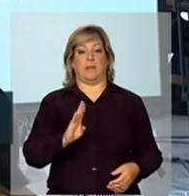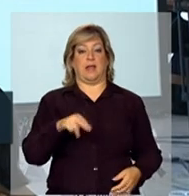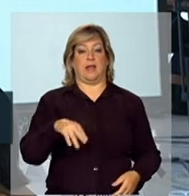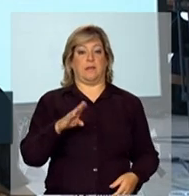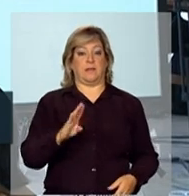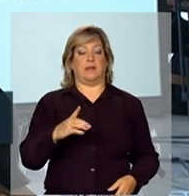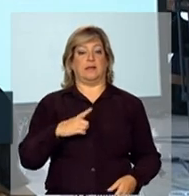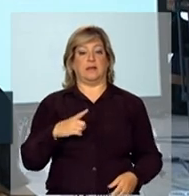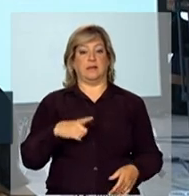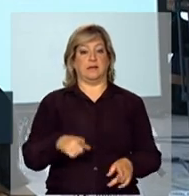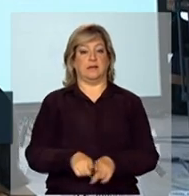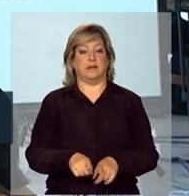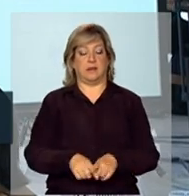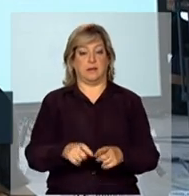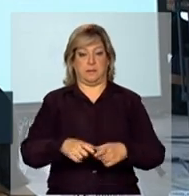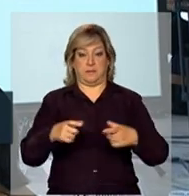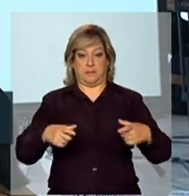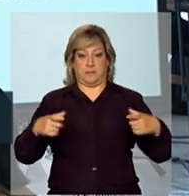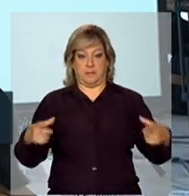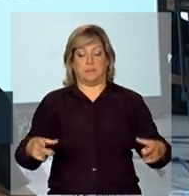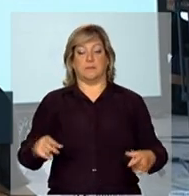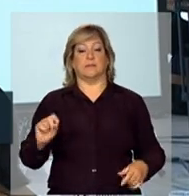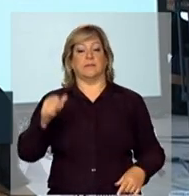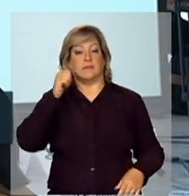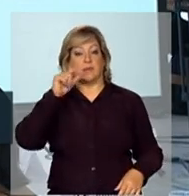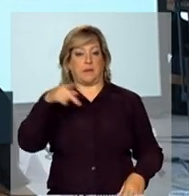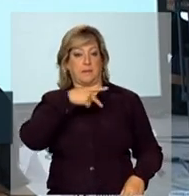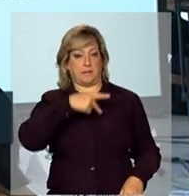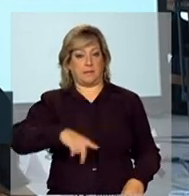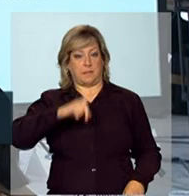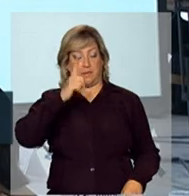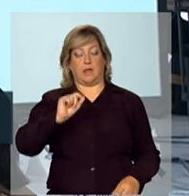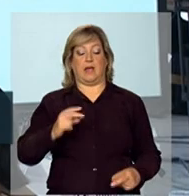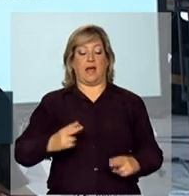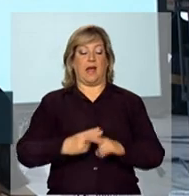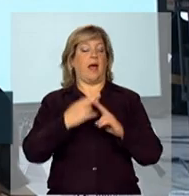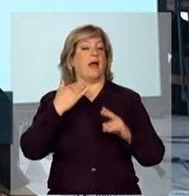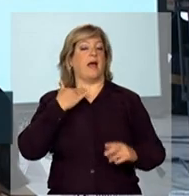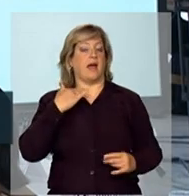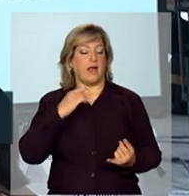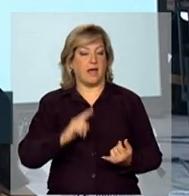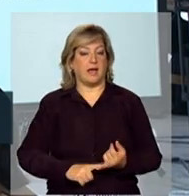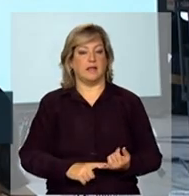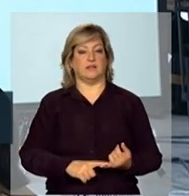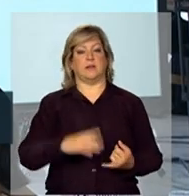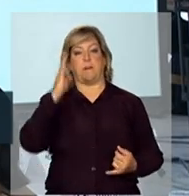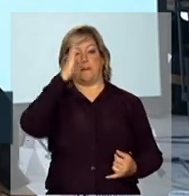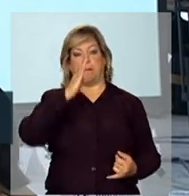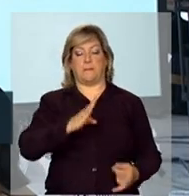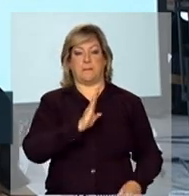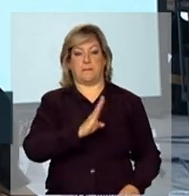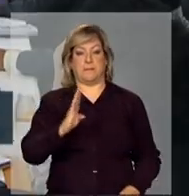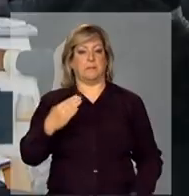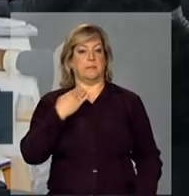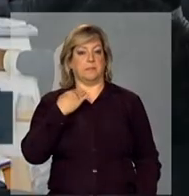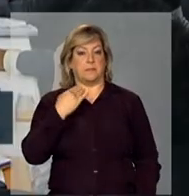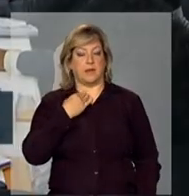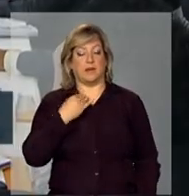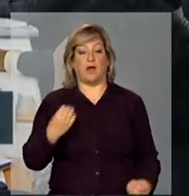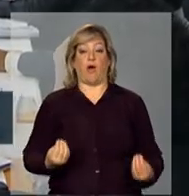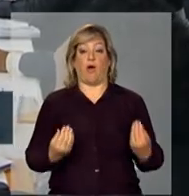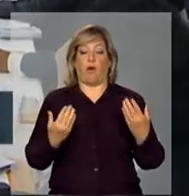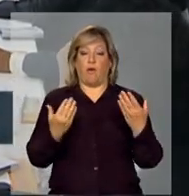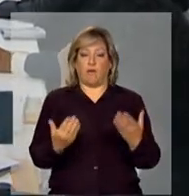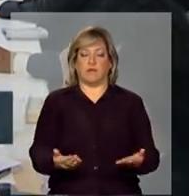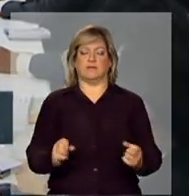ela foi ampliada, e a determinação da presidente é que Caixa e Banco do Brasil cada vez se esforcem mais para estar ofertando crédito. Nós